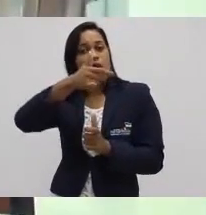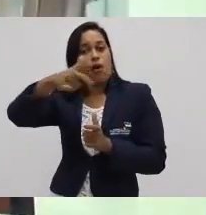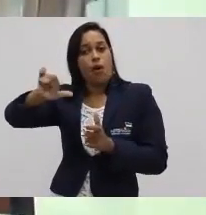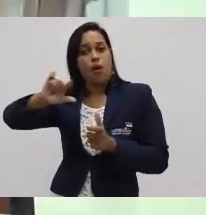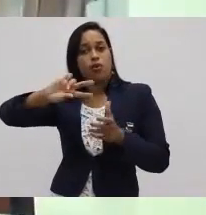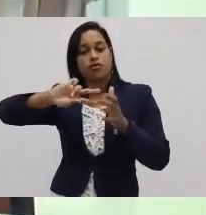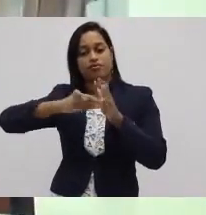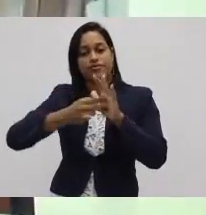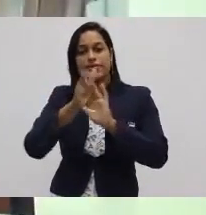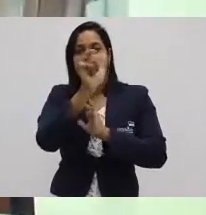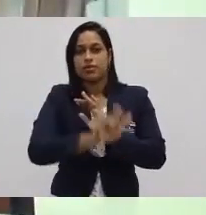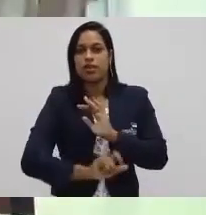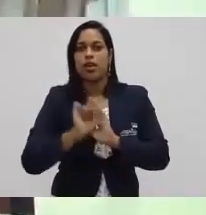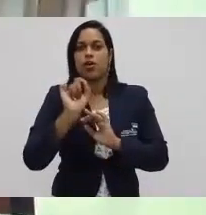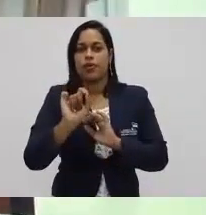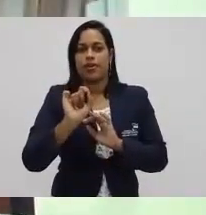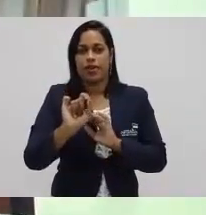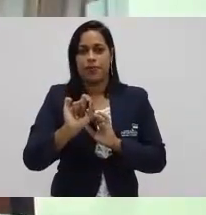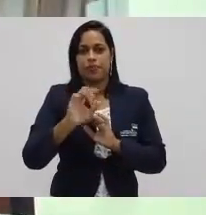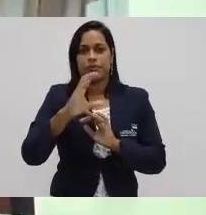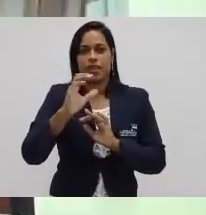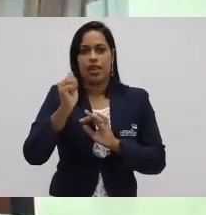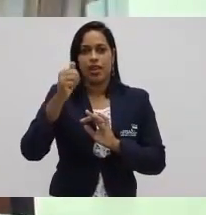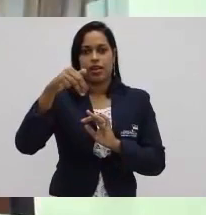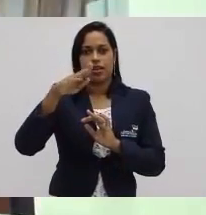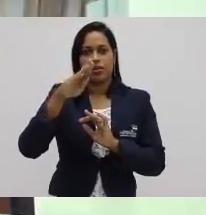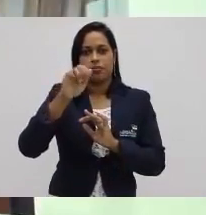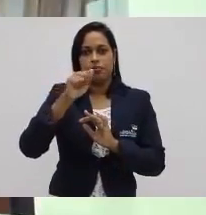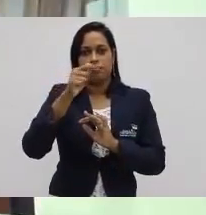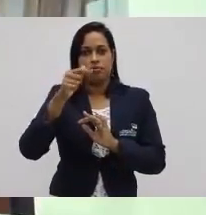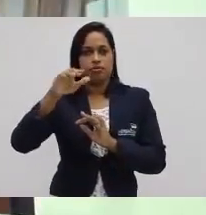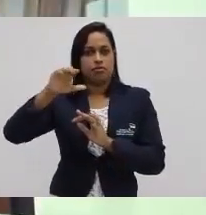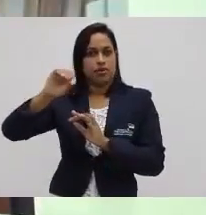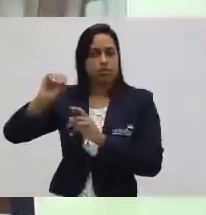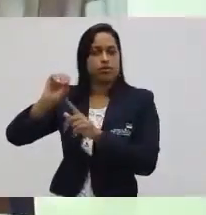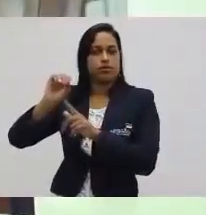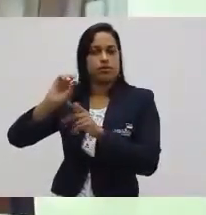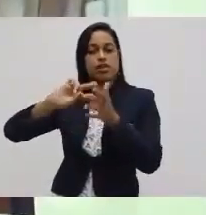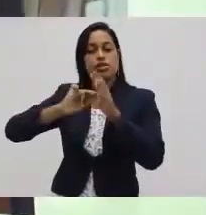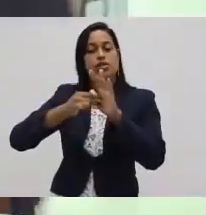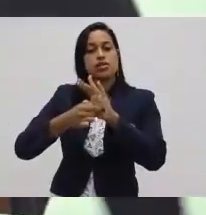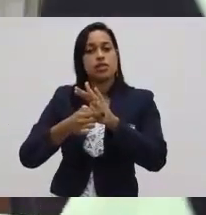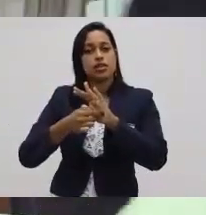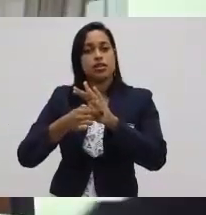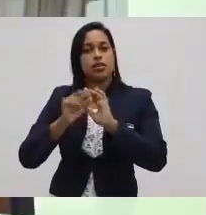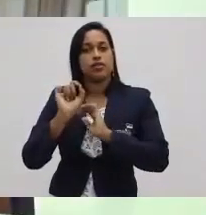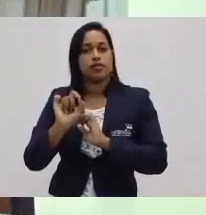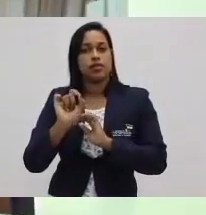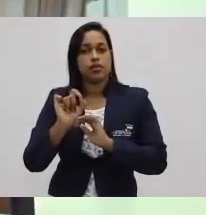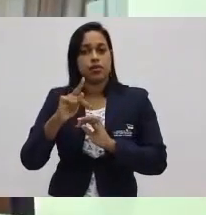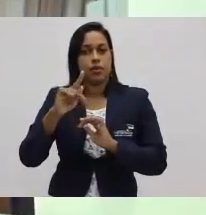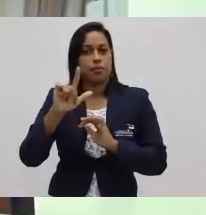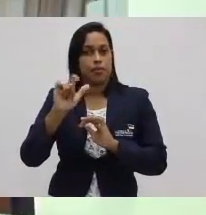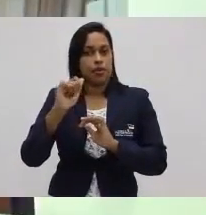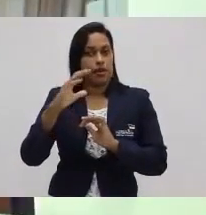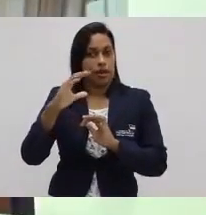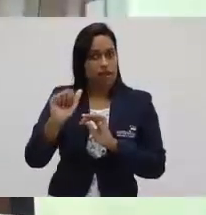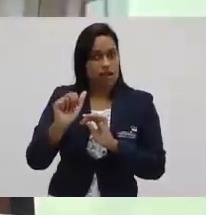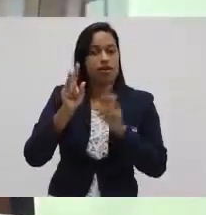Kanban, que traduzindo essa palavra do japonês para o português, significa placa visível.